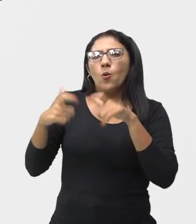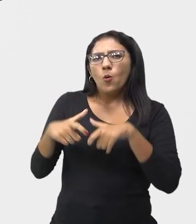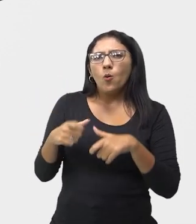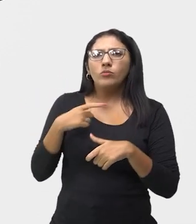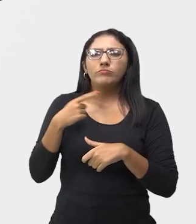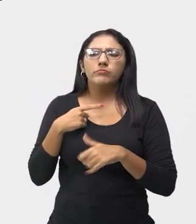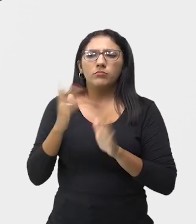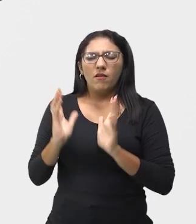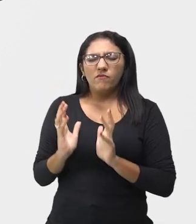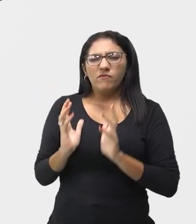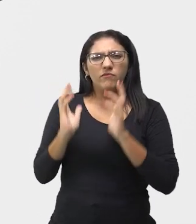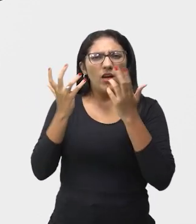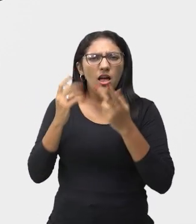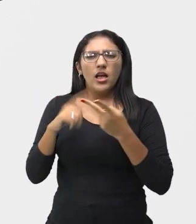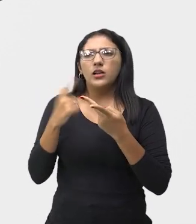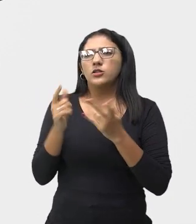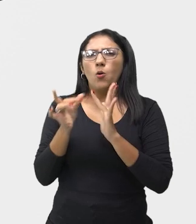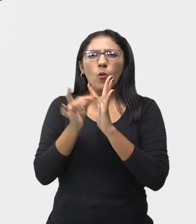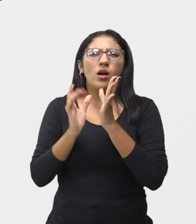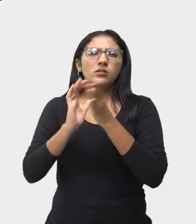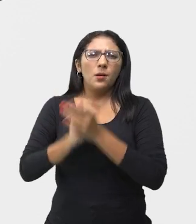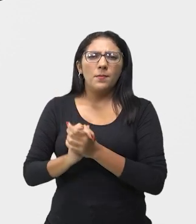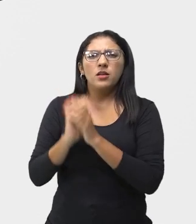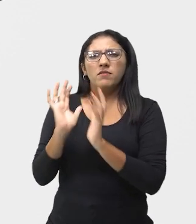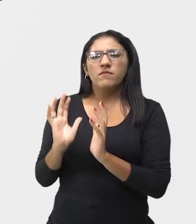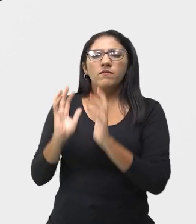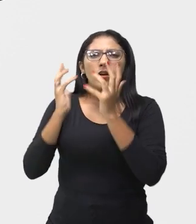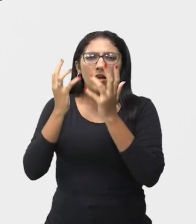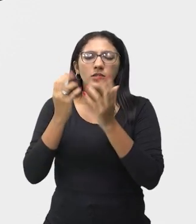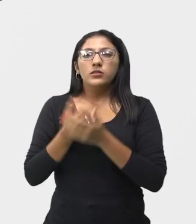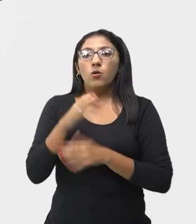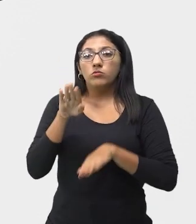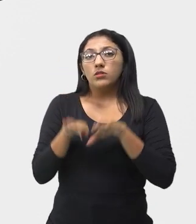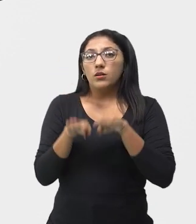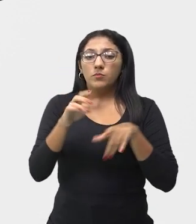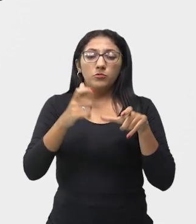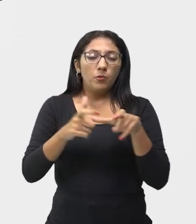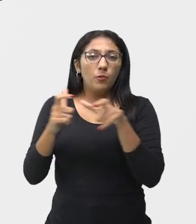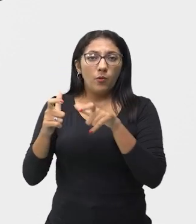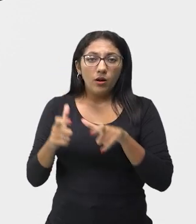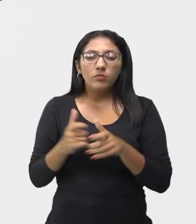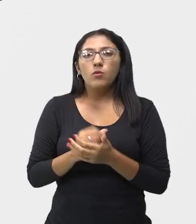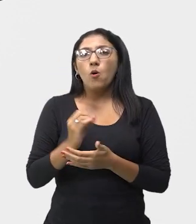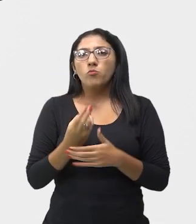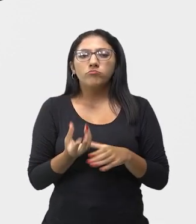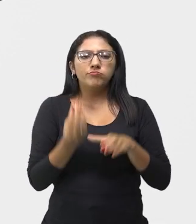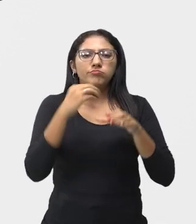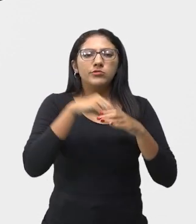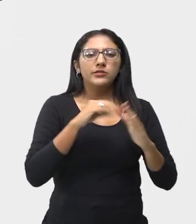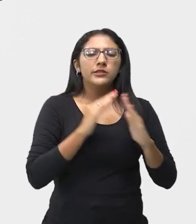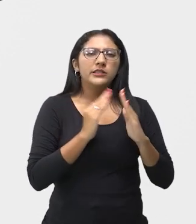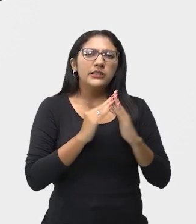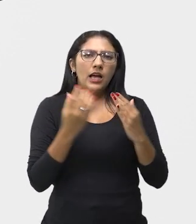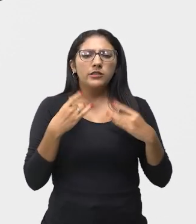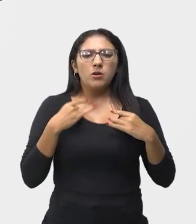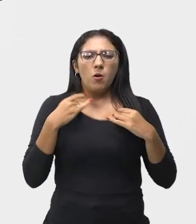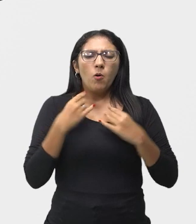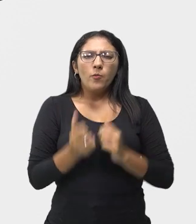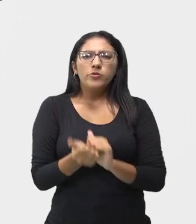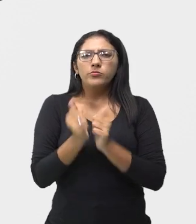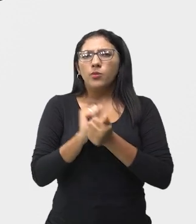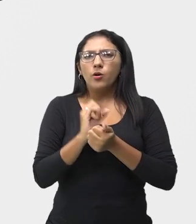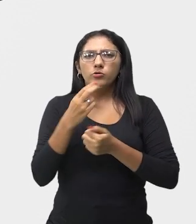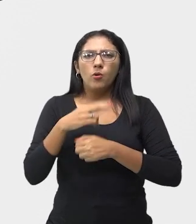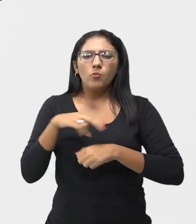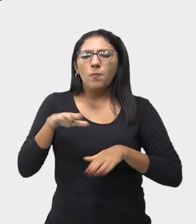é uma festa? É um casamento? Então, ele vai depender de que lugar ele vai estar. É dentro de casa? É uma roupa esportiva? É na